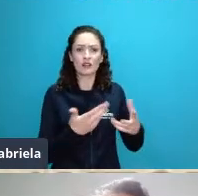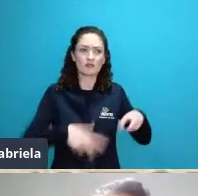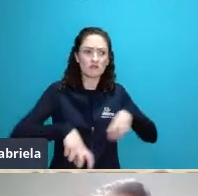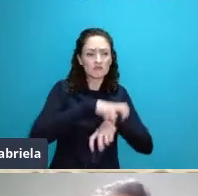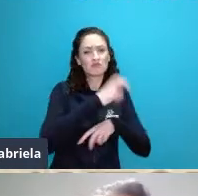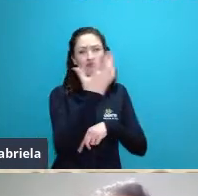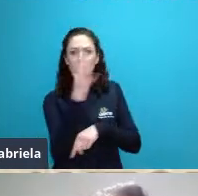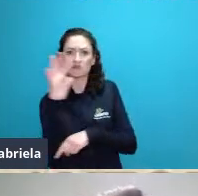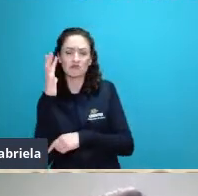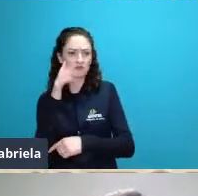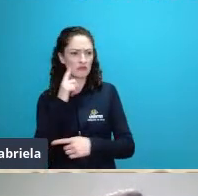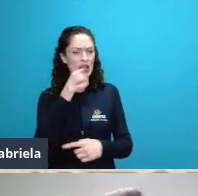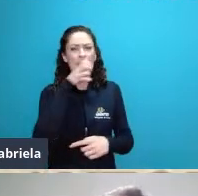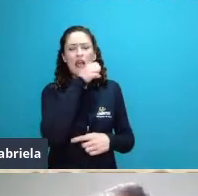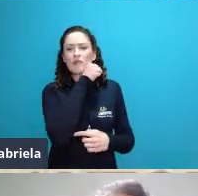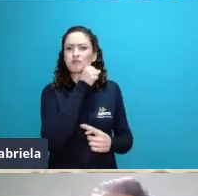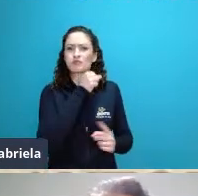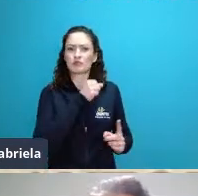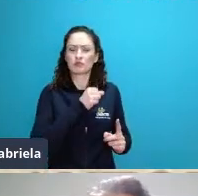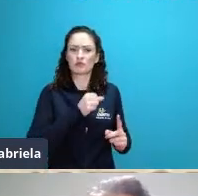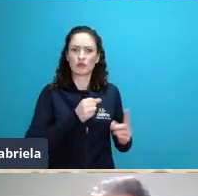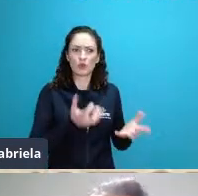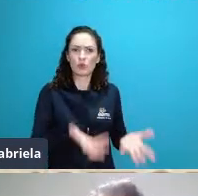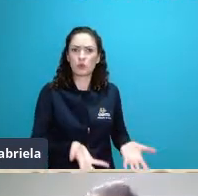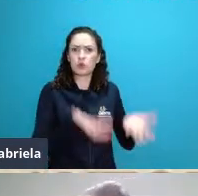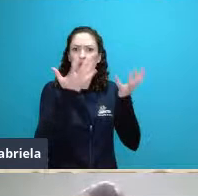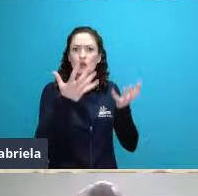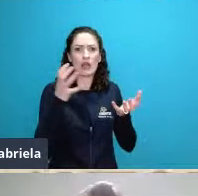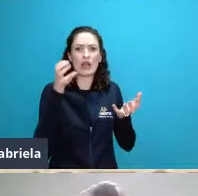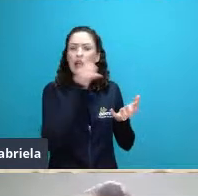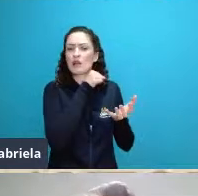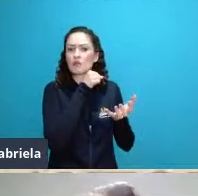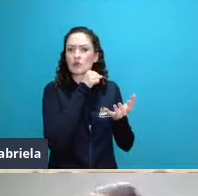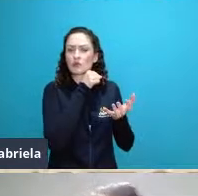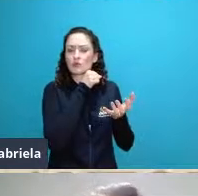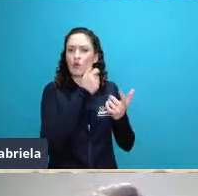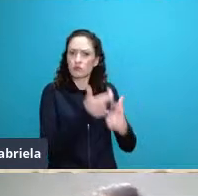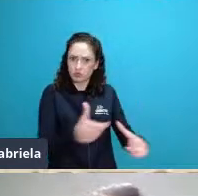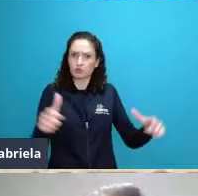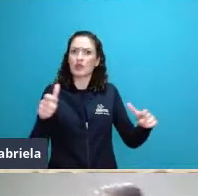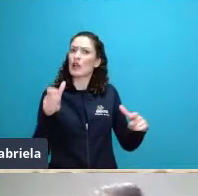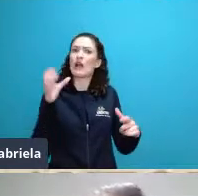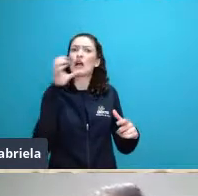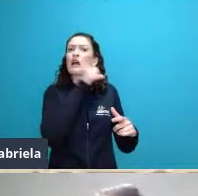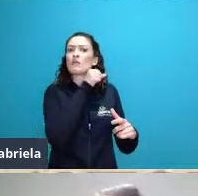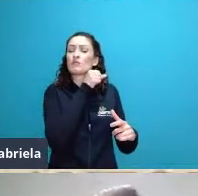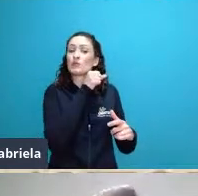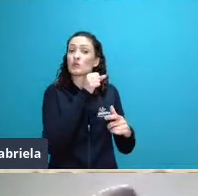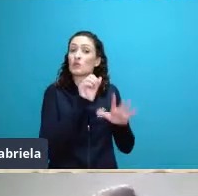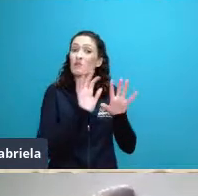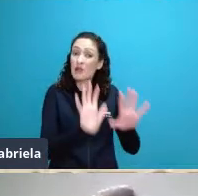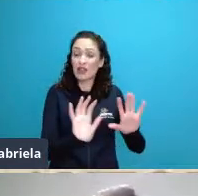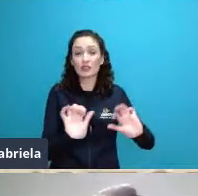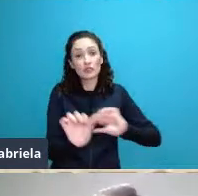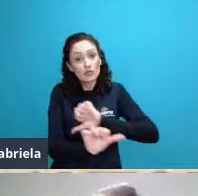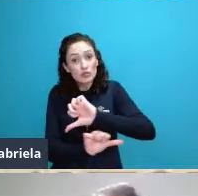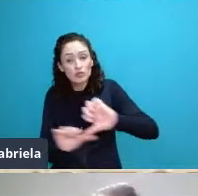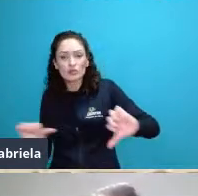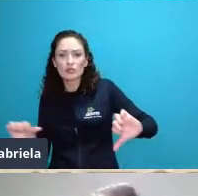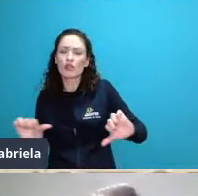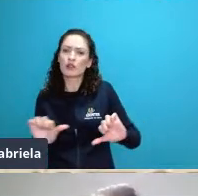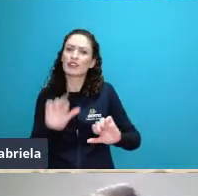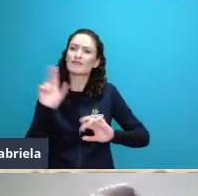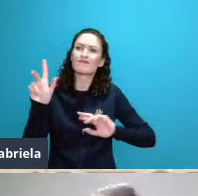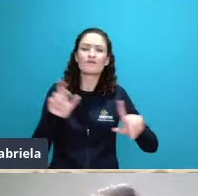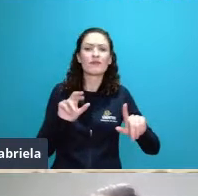muito rápido então são sistemas altamente produtivos mas à medida que esse sistema mais rudimentar com espécies não